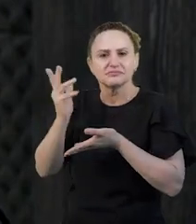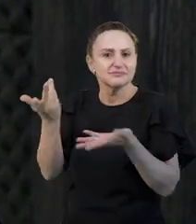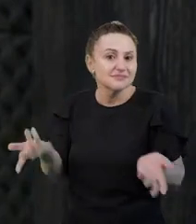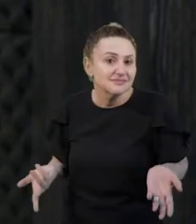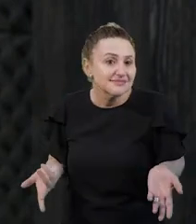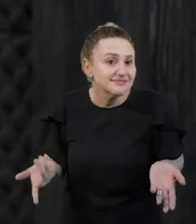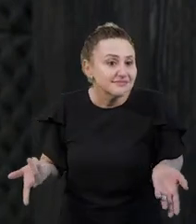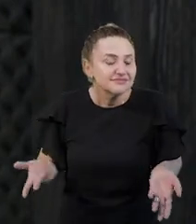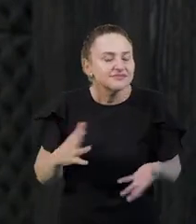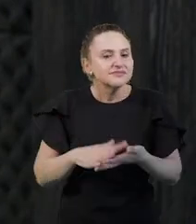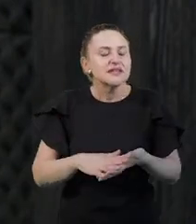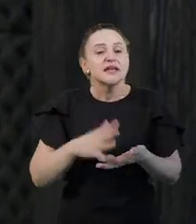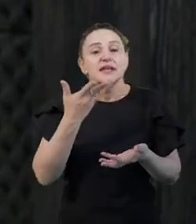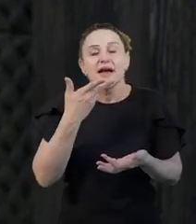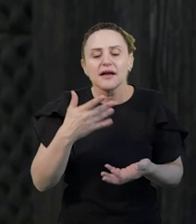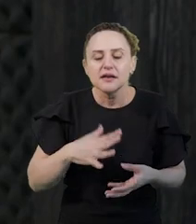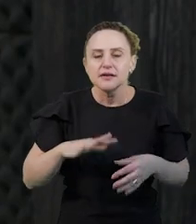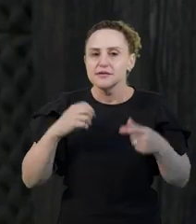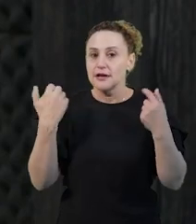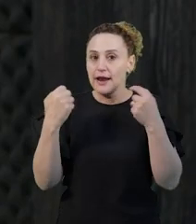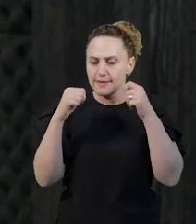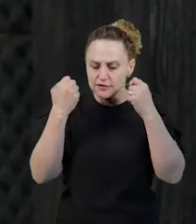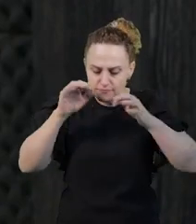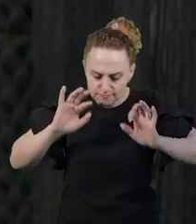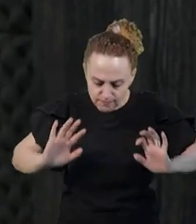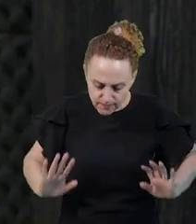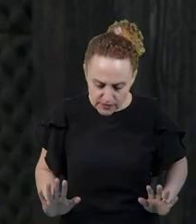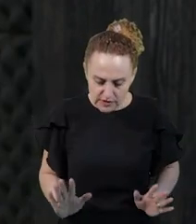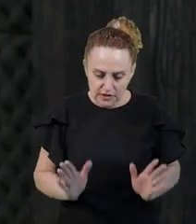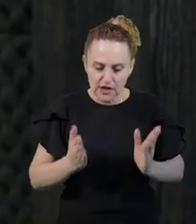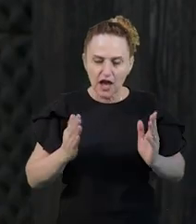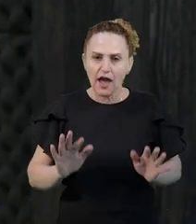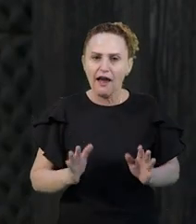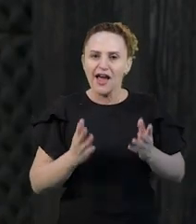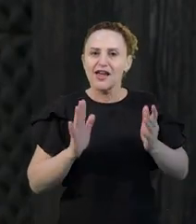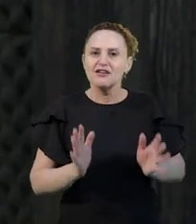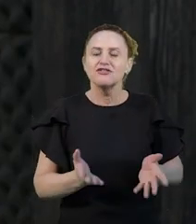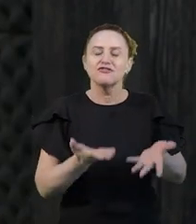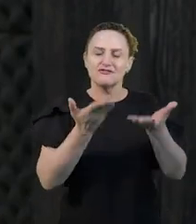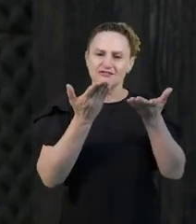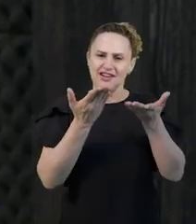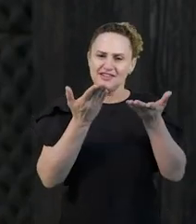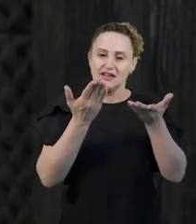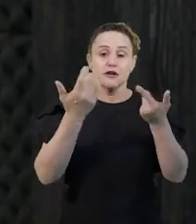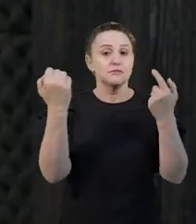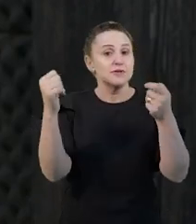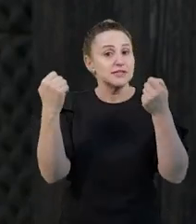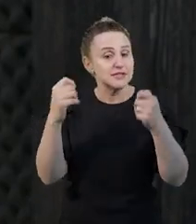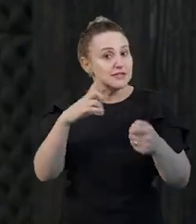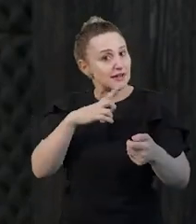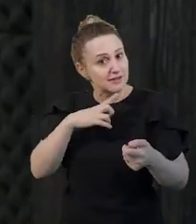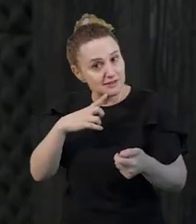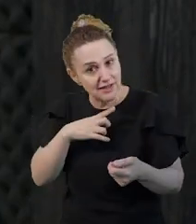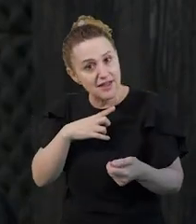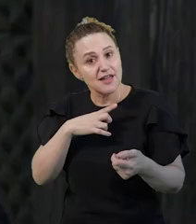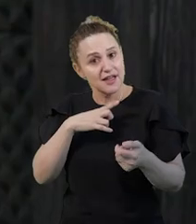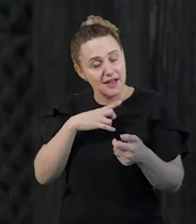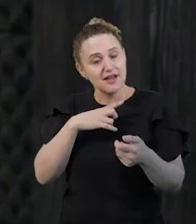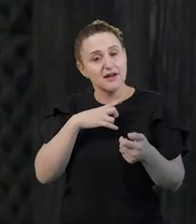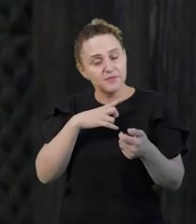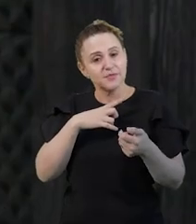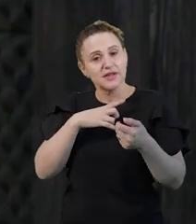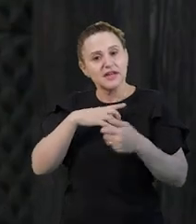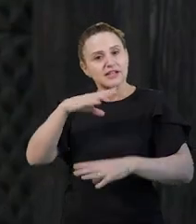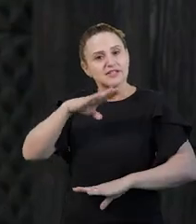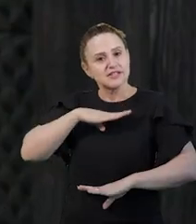e a criança tem que ser incentivada, né? A gente tem que criar situações em que a criança possa, desenvolvendo essas